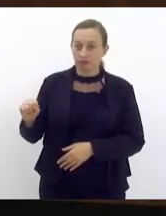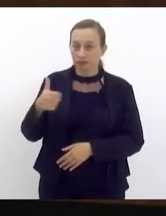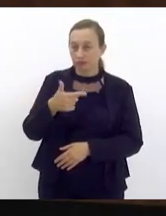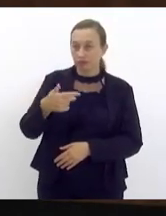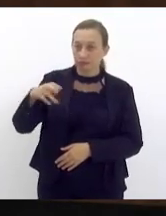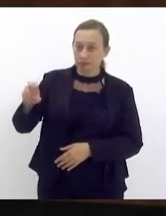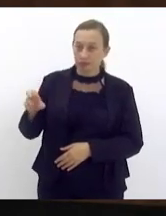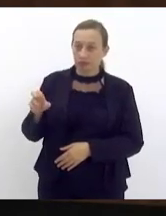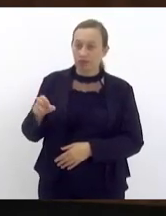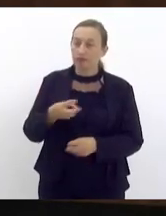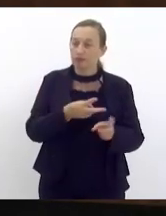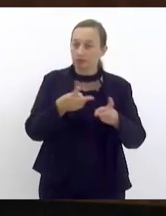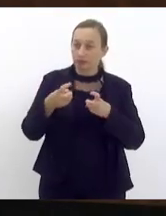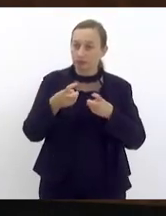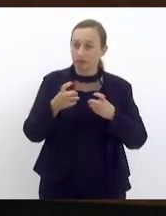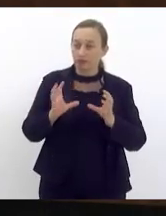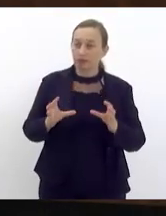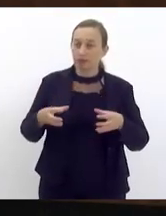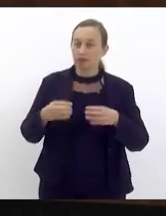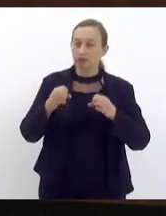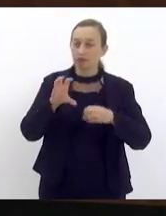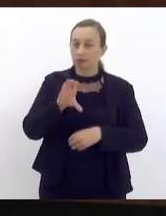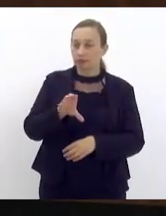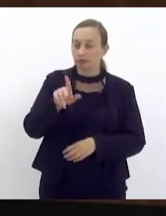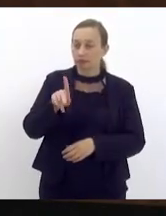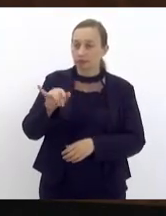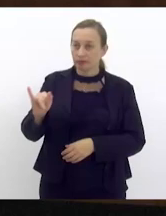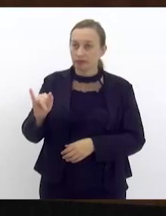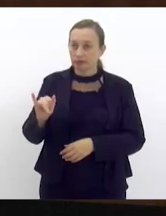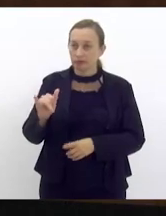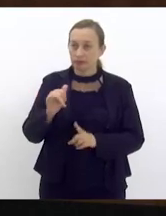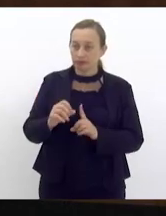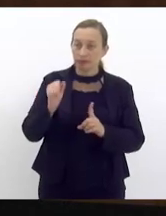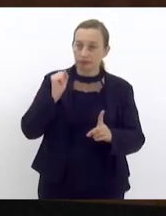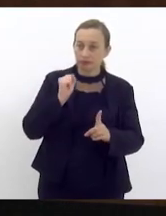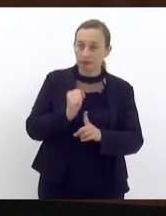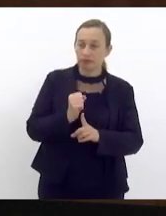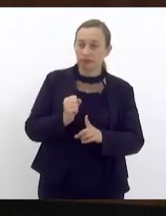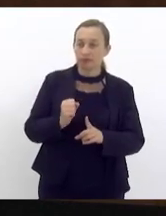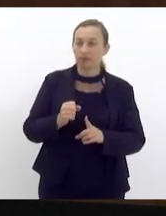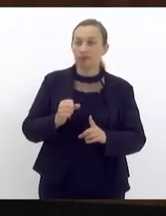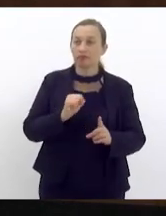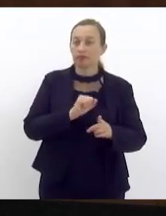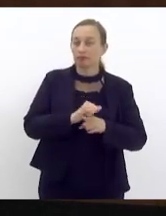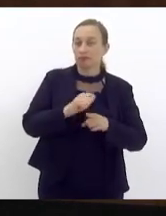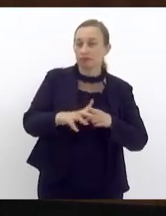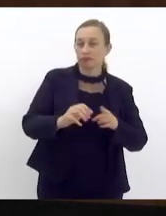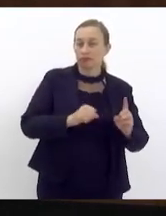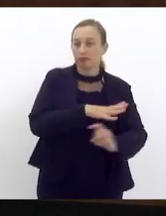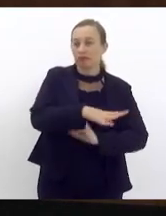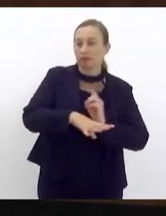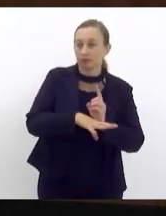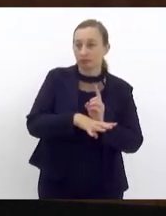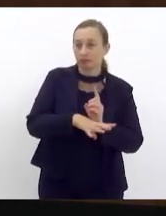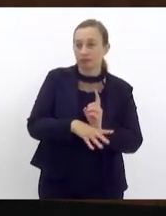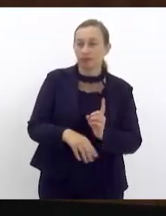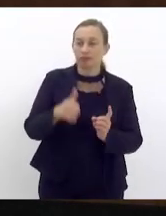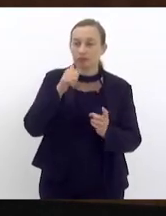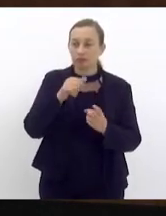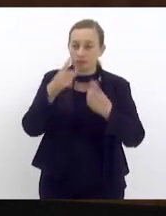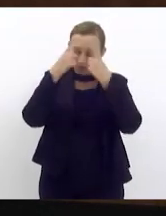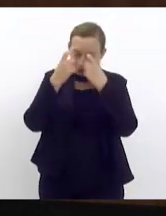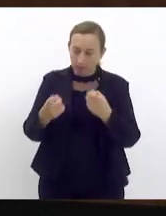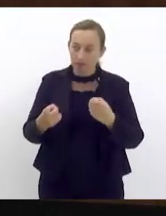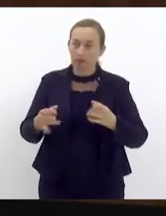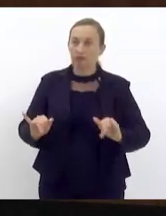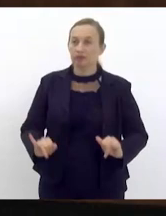observação da CPI do feminicídio que estabelece o aluguel social para as mulheres vítimas de violência